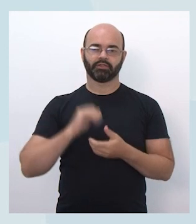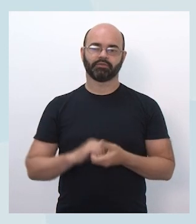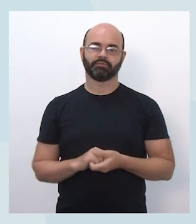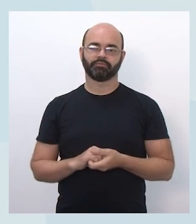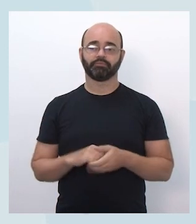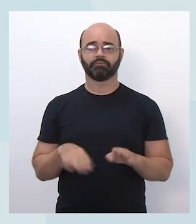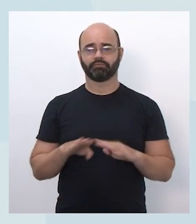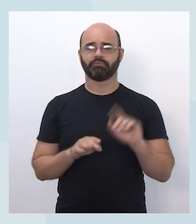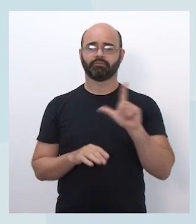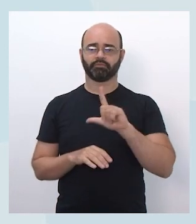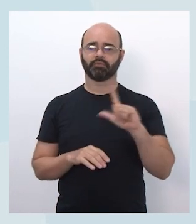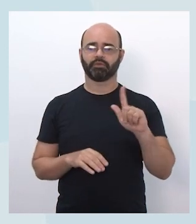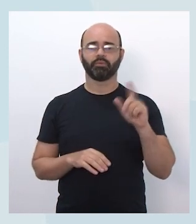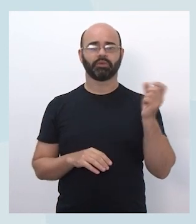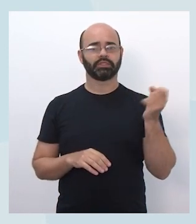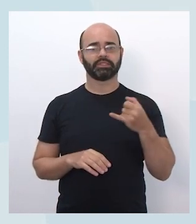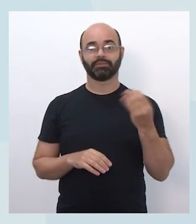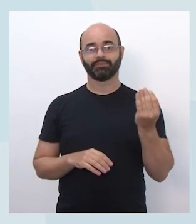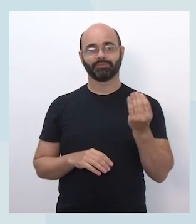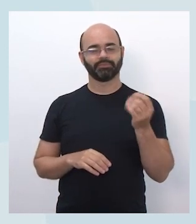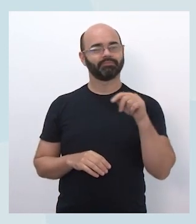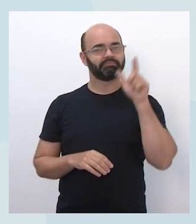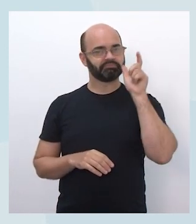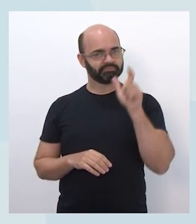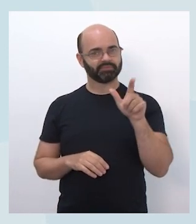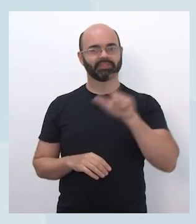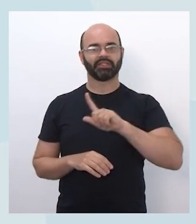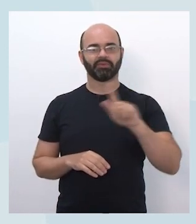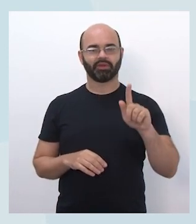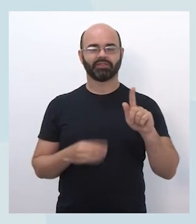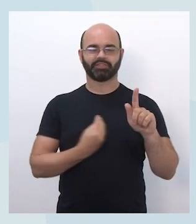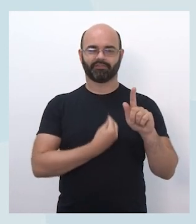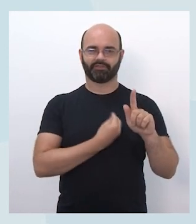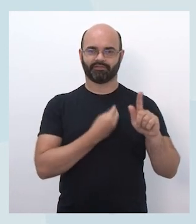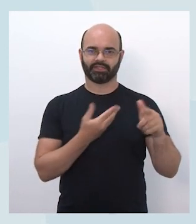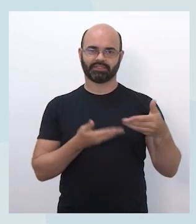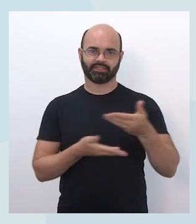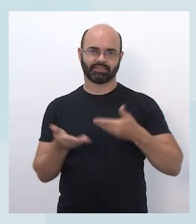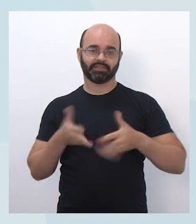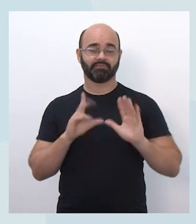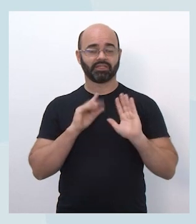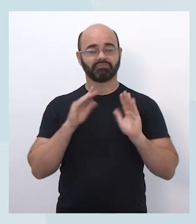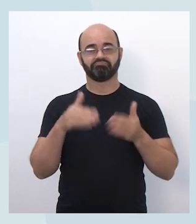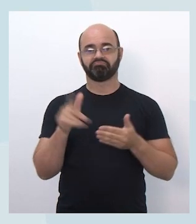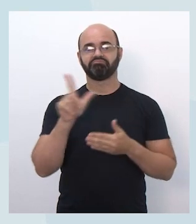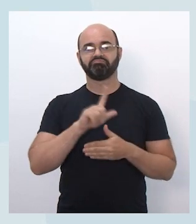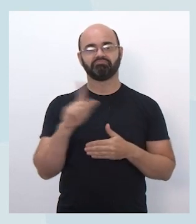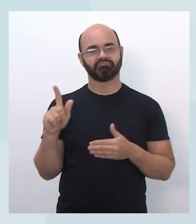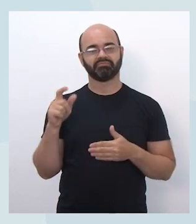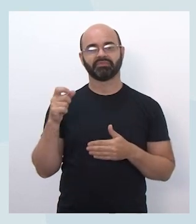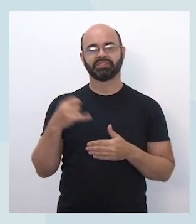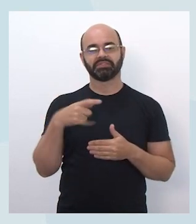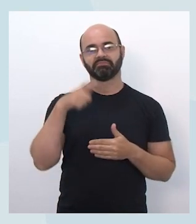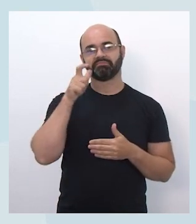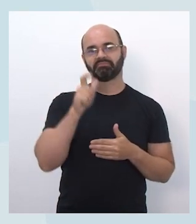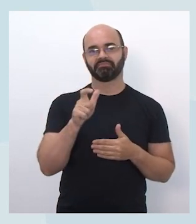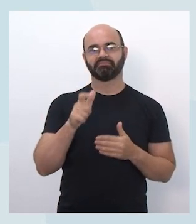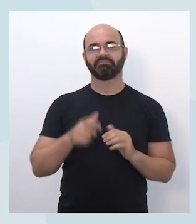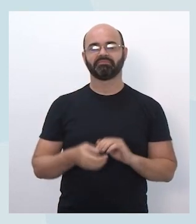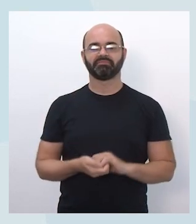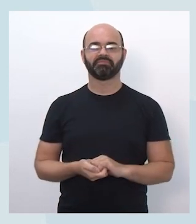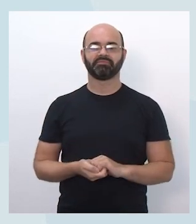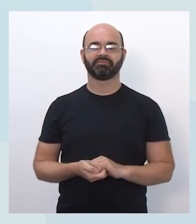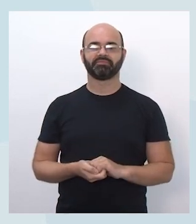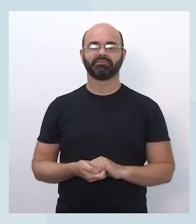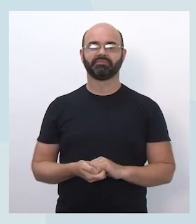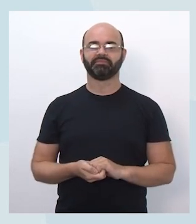linguagens. Olha que interessante, parte de um problema social de convivência, mas que vai ter um foco em desenvolver algumas habilidades de linguagem. A